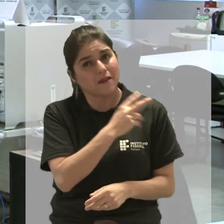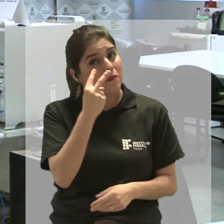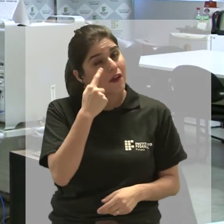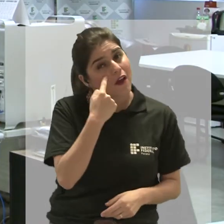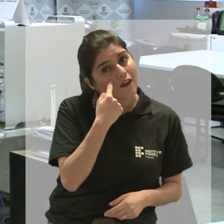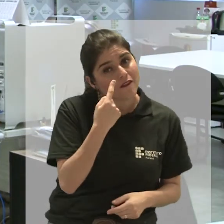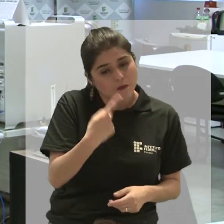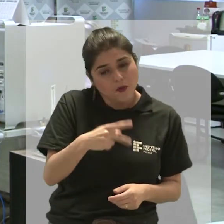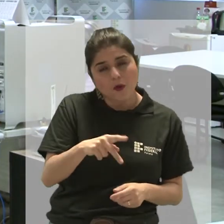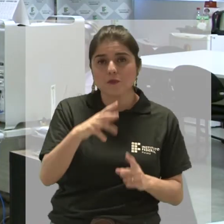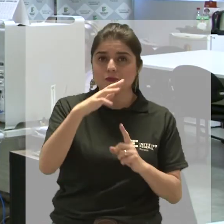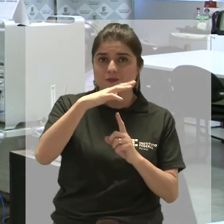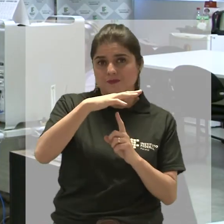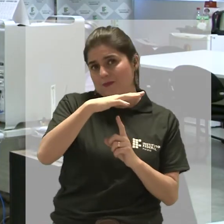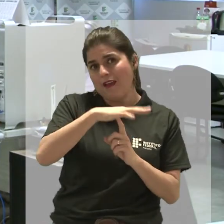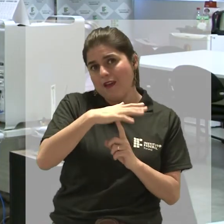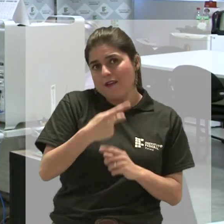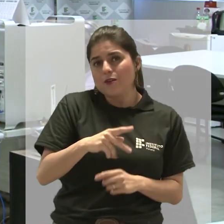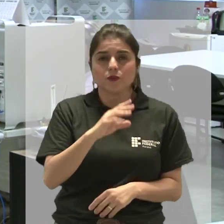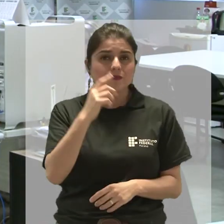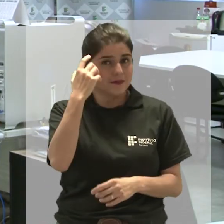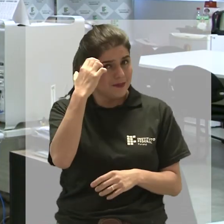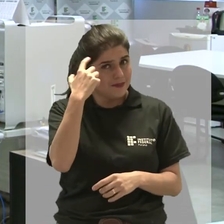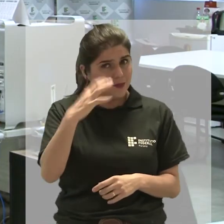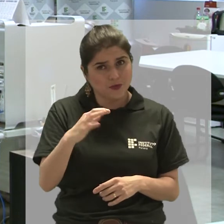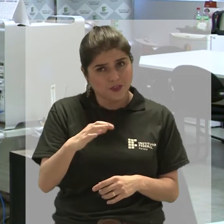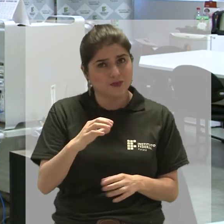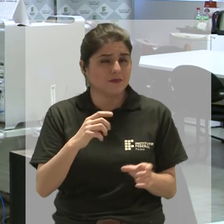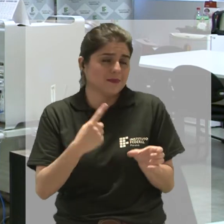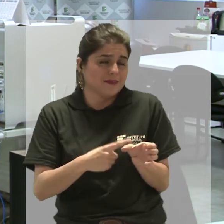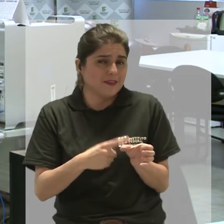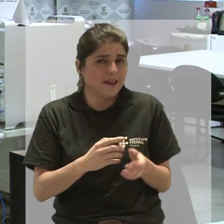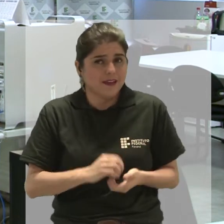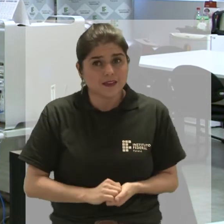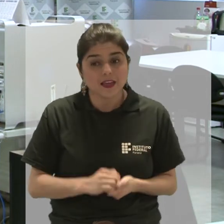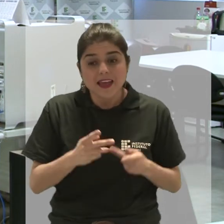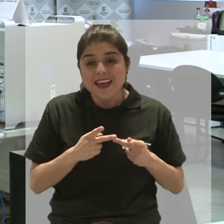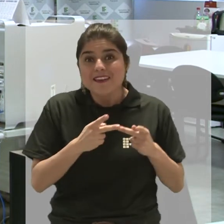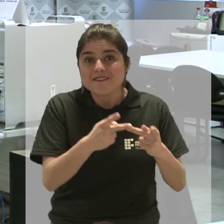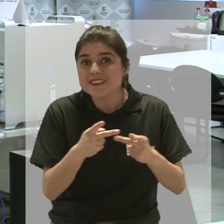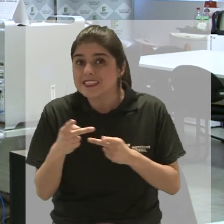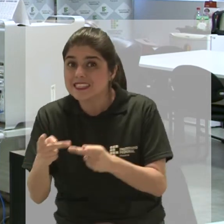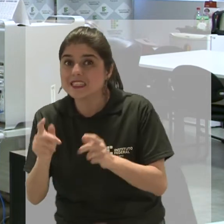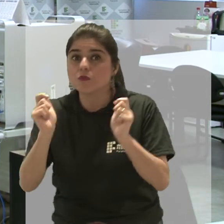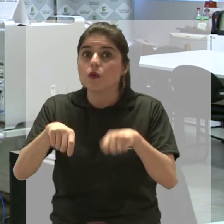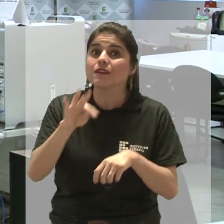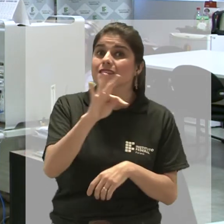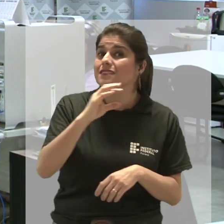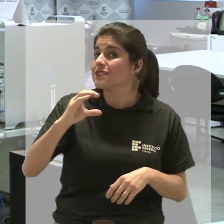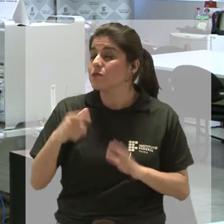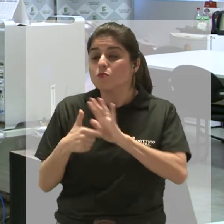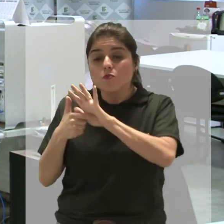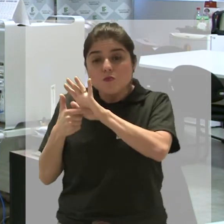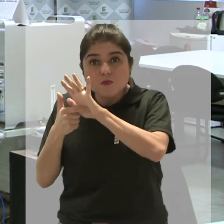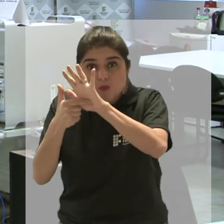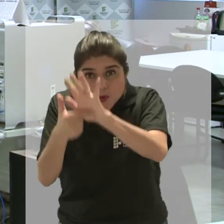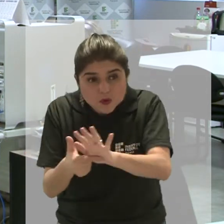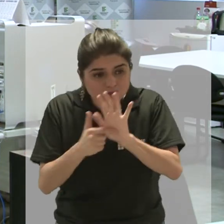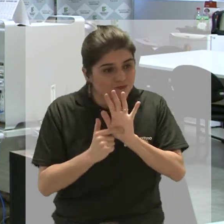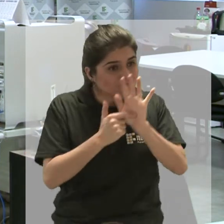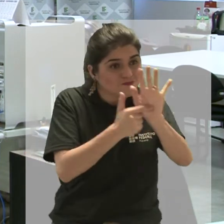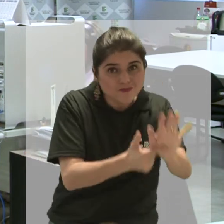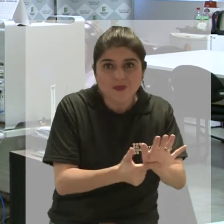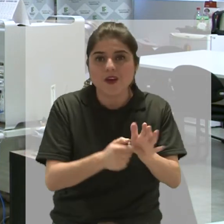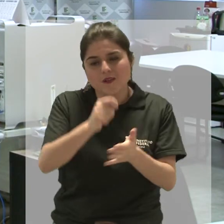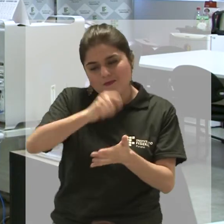de administração do Instituto Federal do Paraná aqui em Curitiba. As visitas técnicas são um requisito para a conclusão